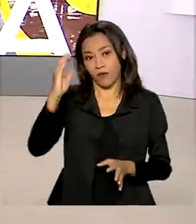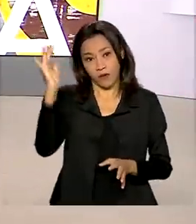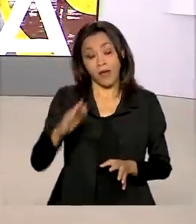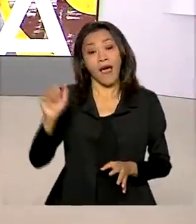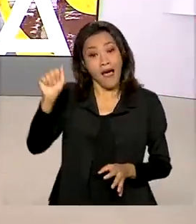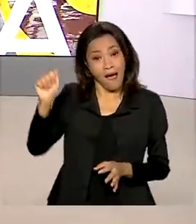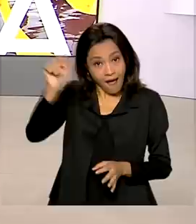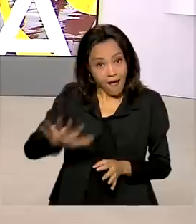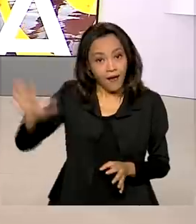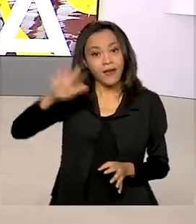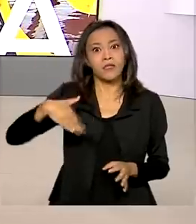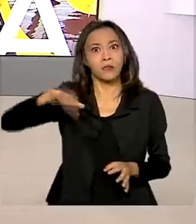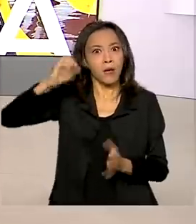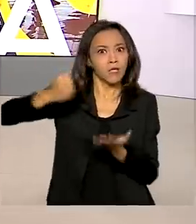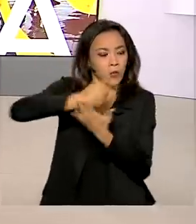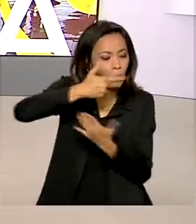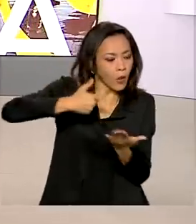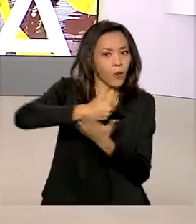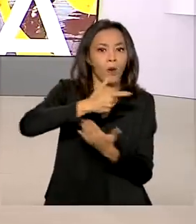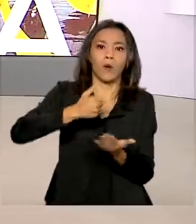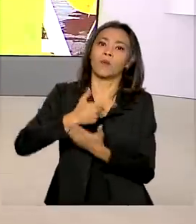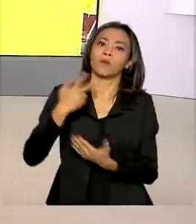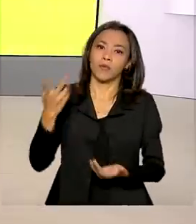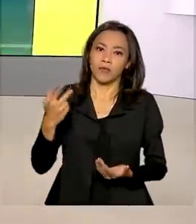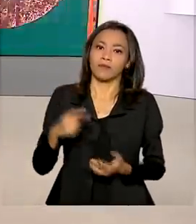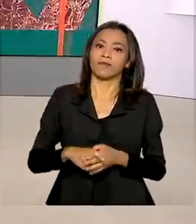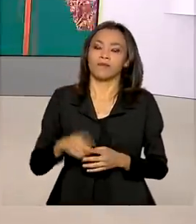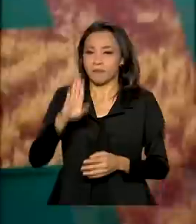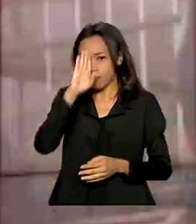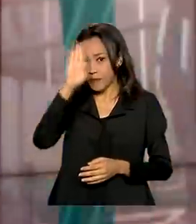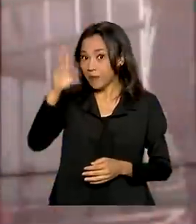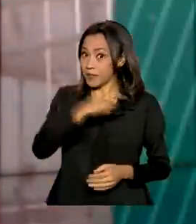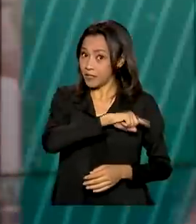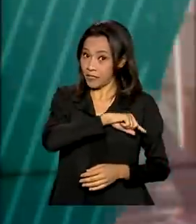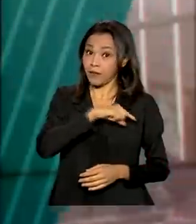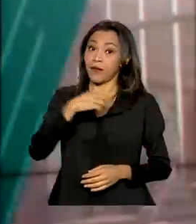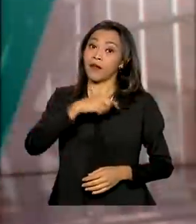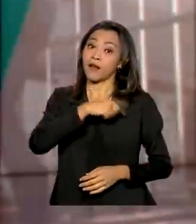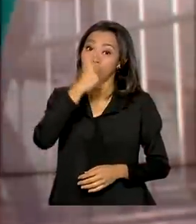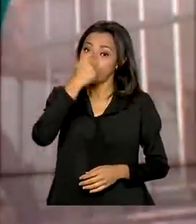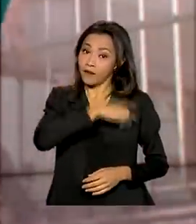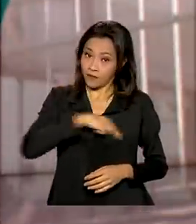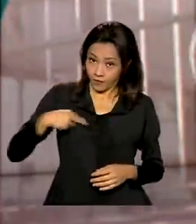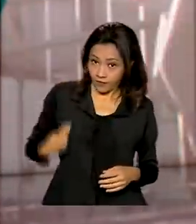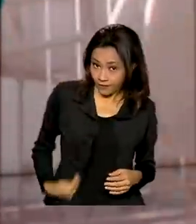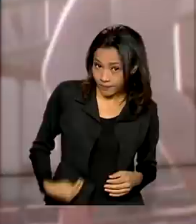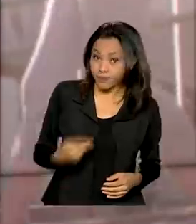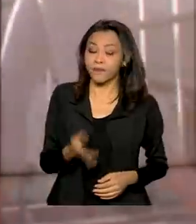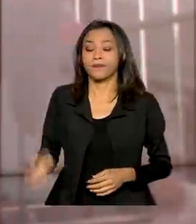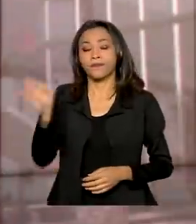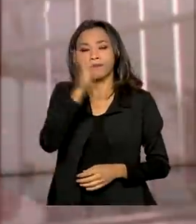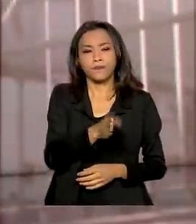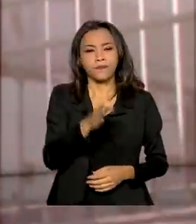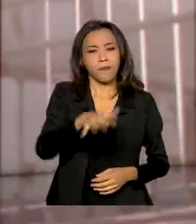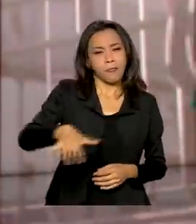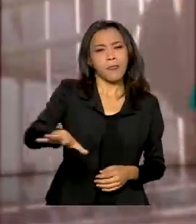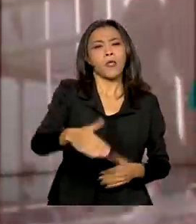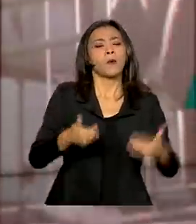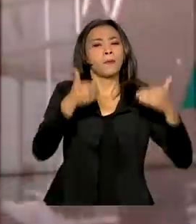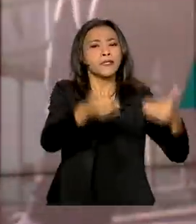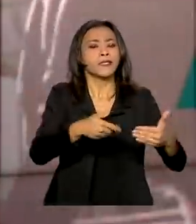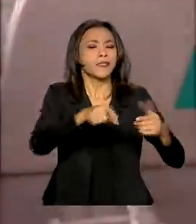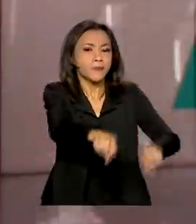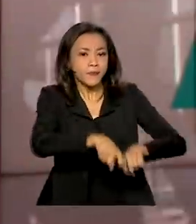comprador dos produtos brasileiros, com destaque para a China. O Ministério da Agricultura e Instituições do Agronegócio